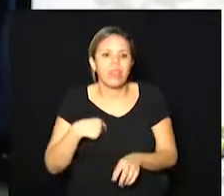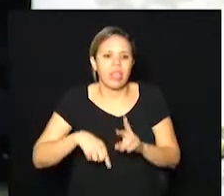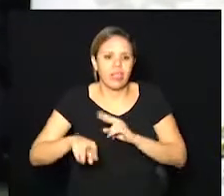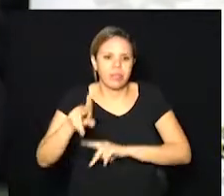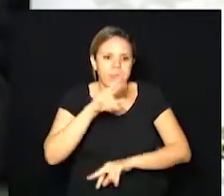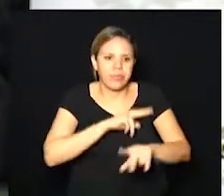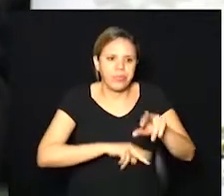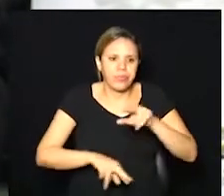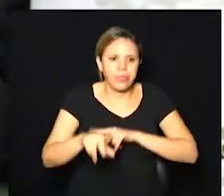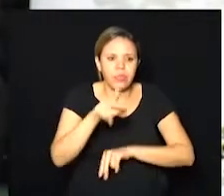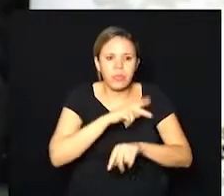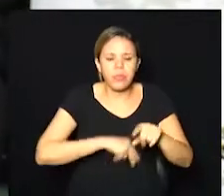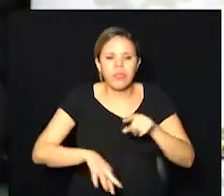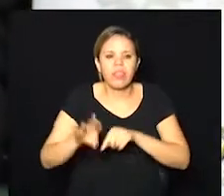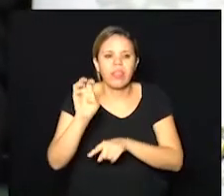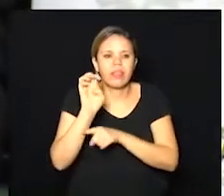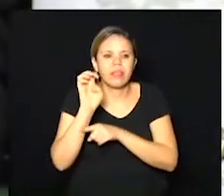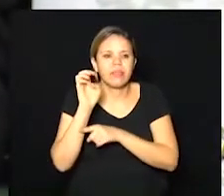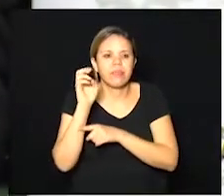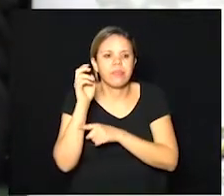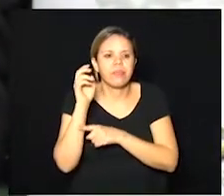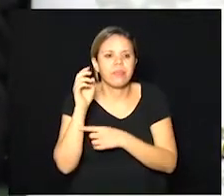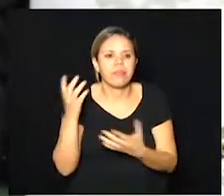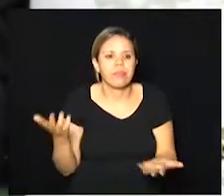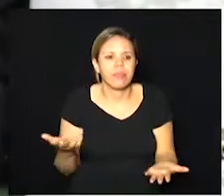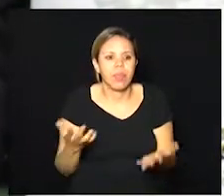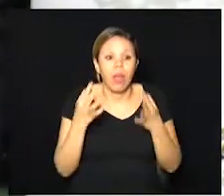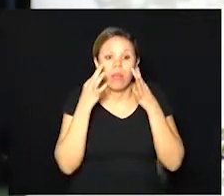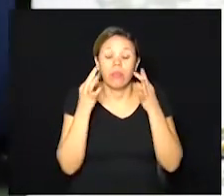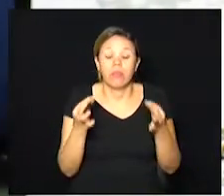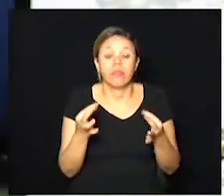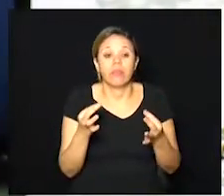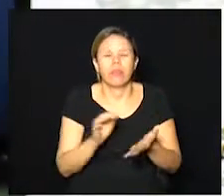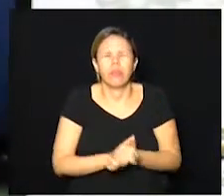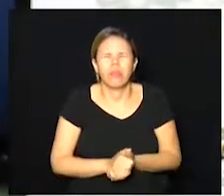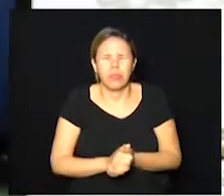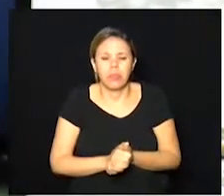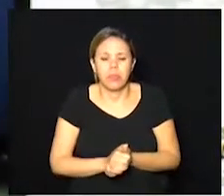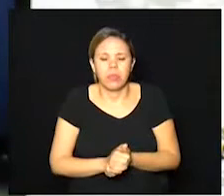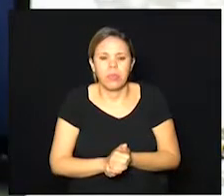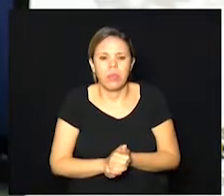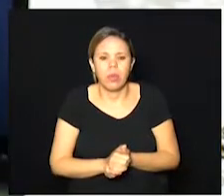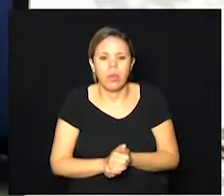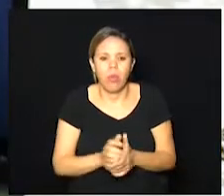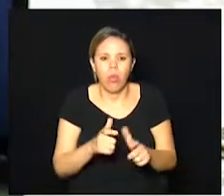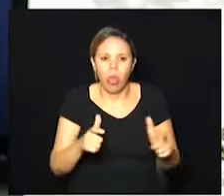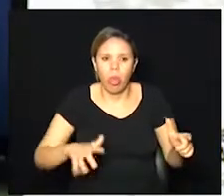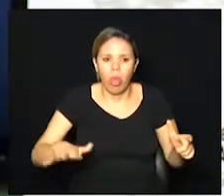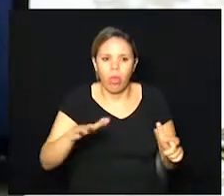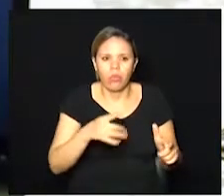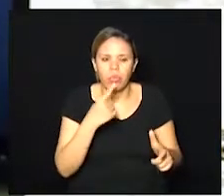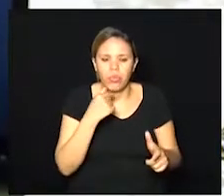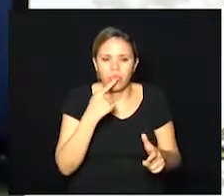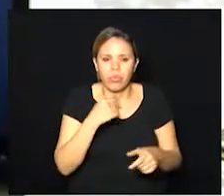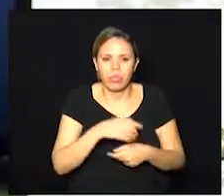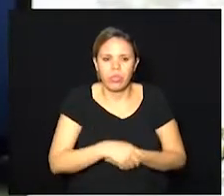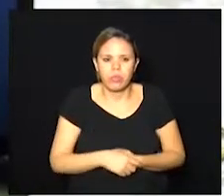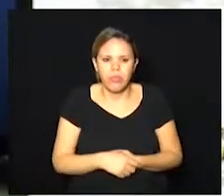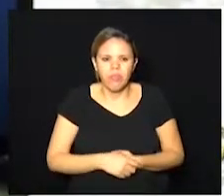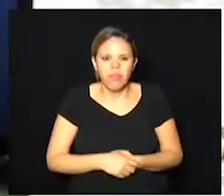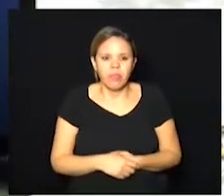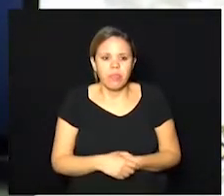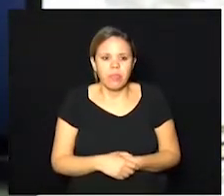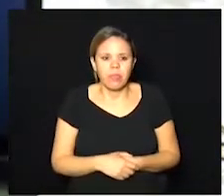outras regiões do Estado. Dessa vez, chamou a atenção a grande parte vermelha. Pegando